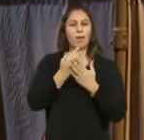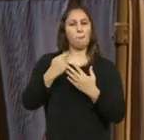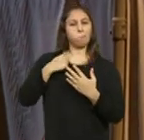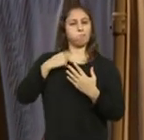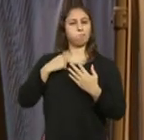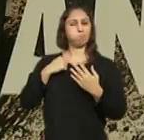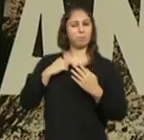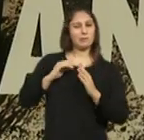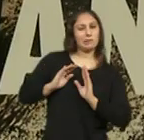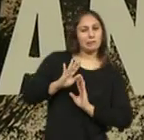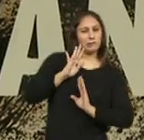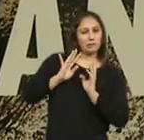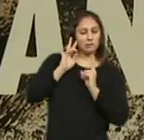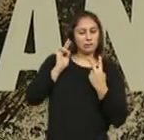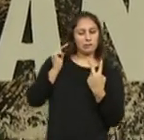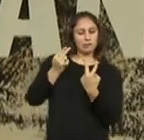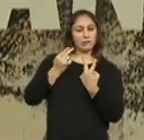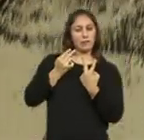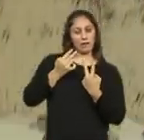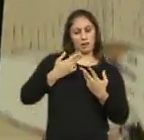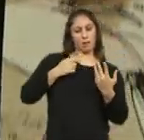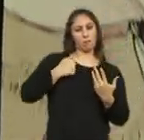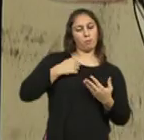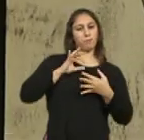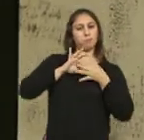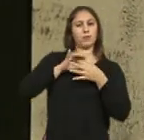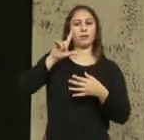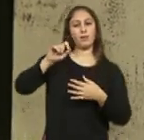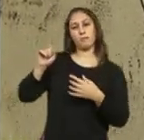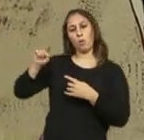resistência, em relação a si e em relação ao outro.